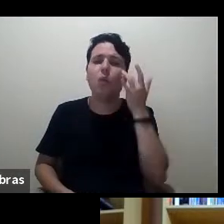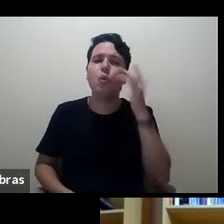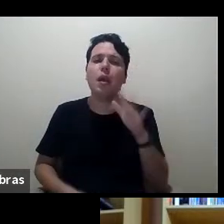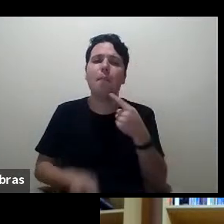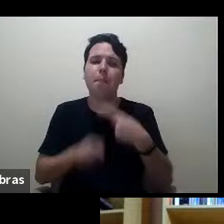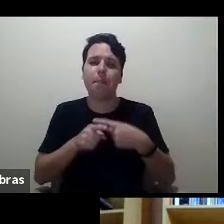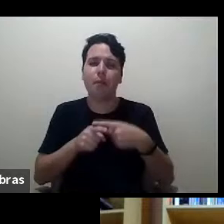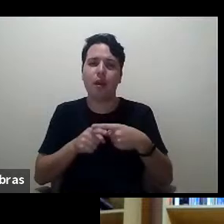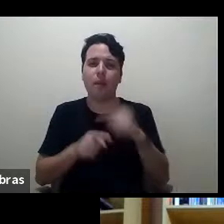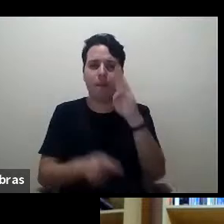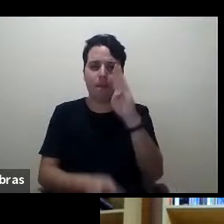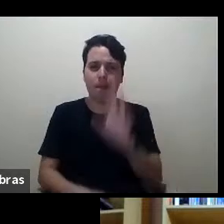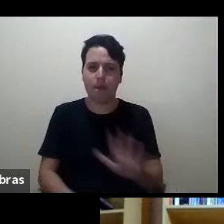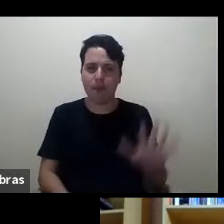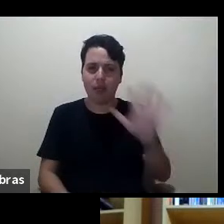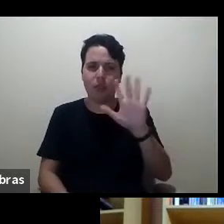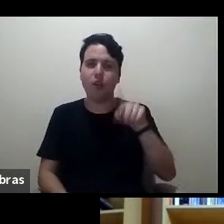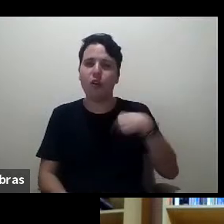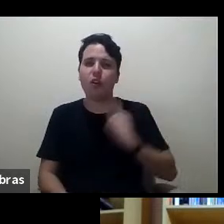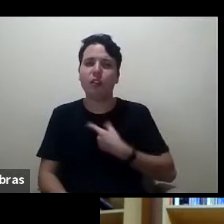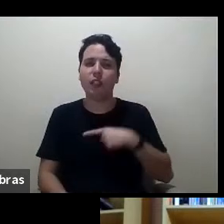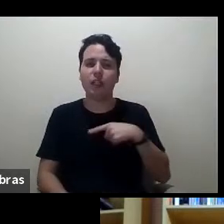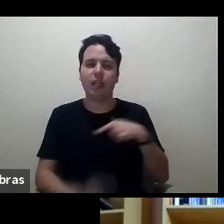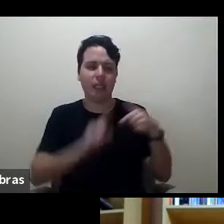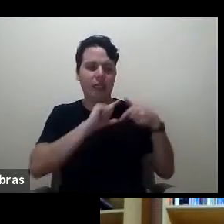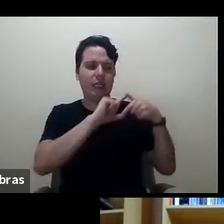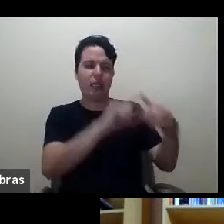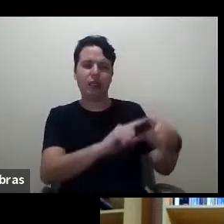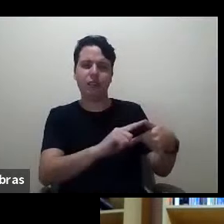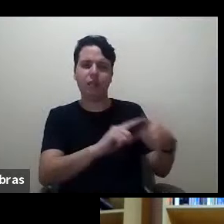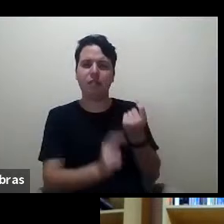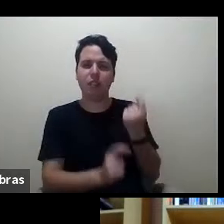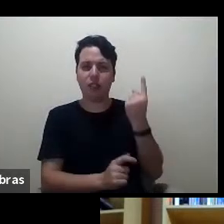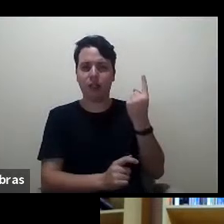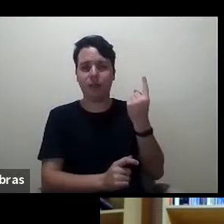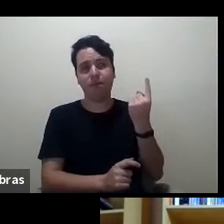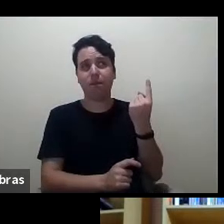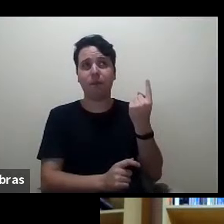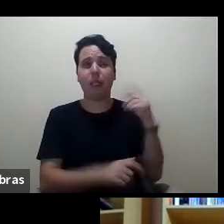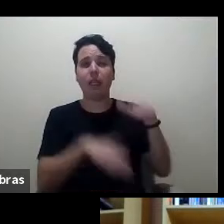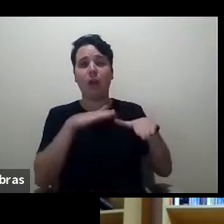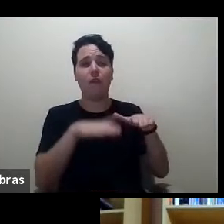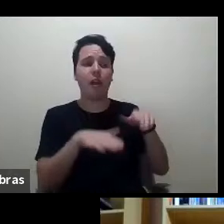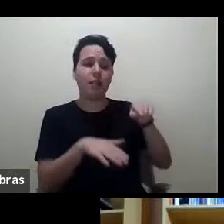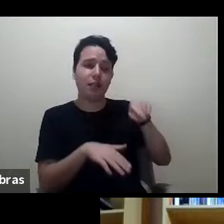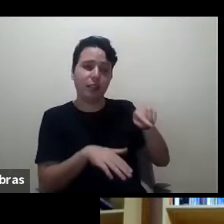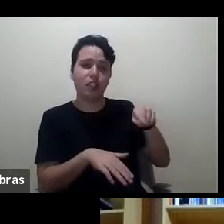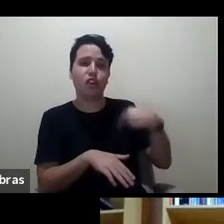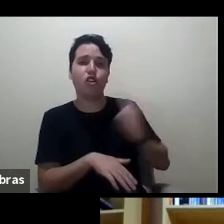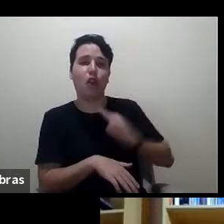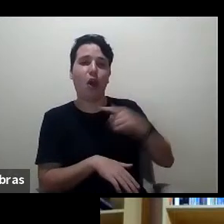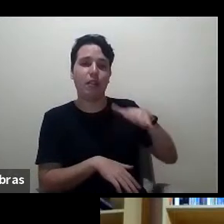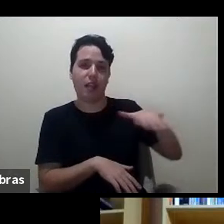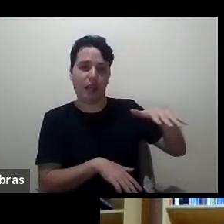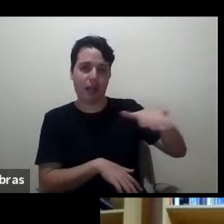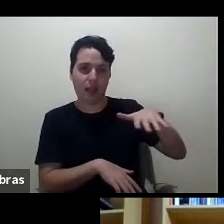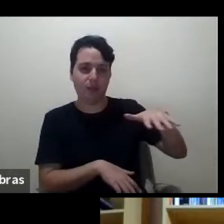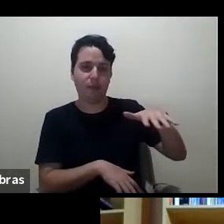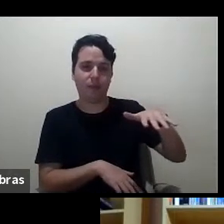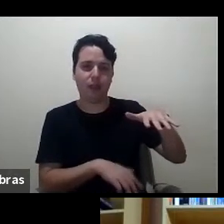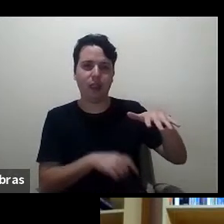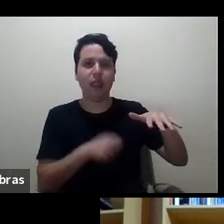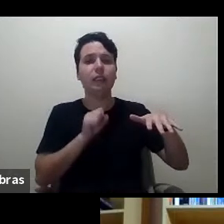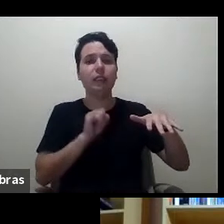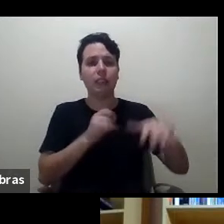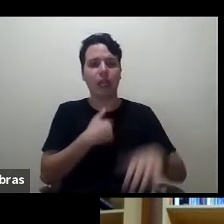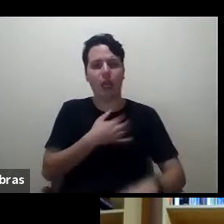uma tradição estranha pelo menos no nosso campo de que se eu me oponho ao argumento de um